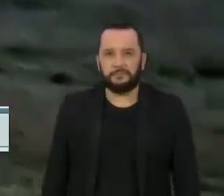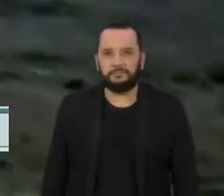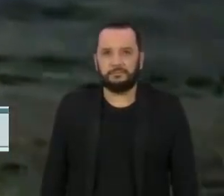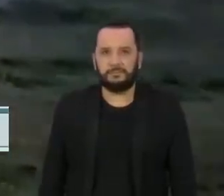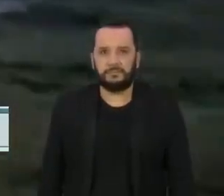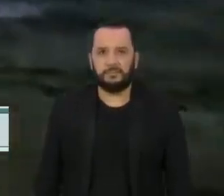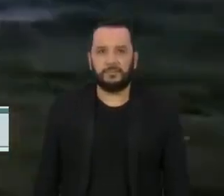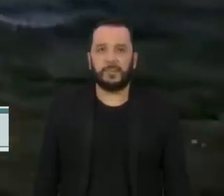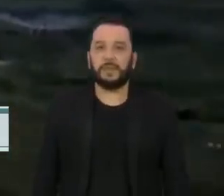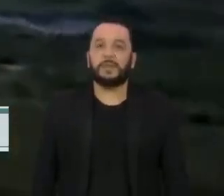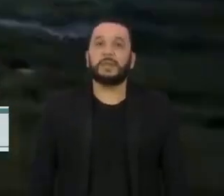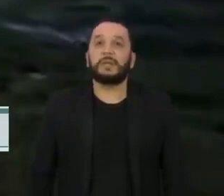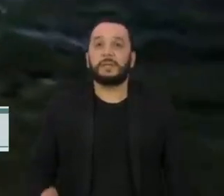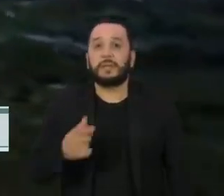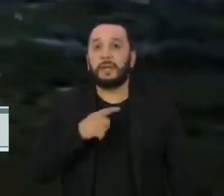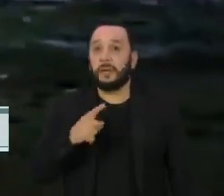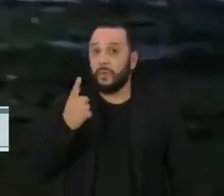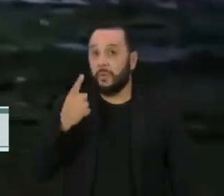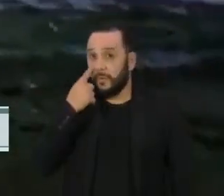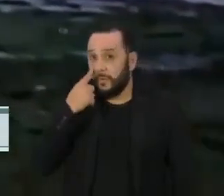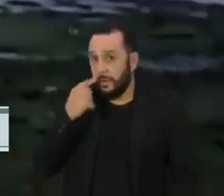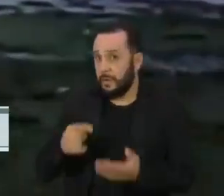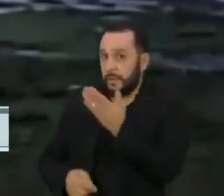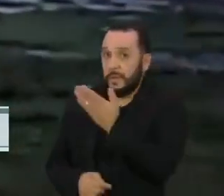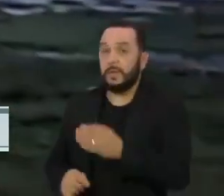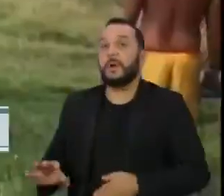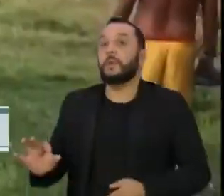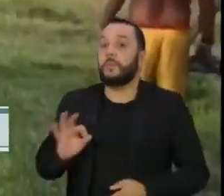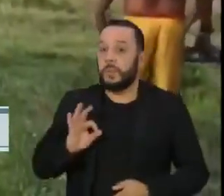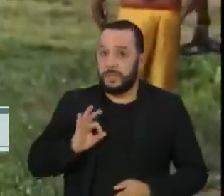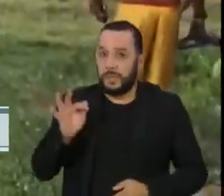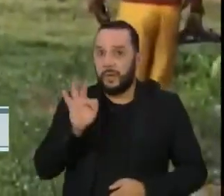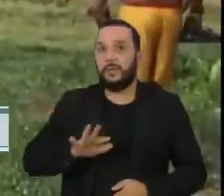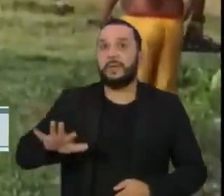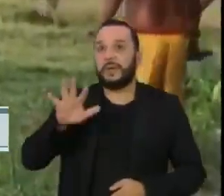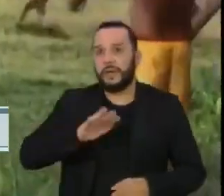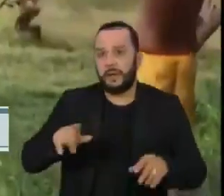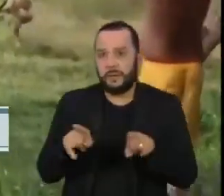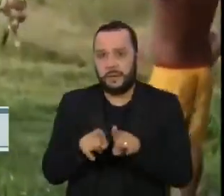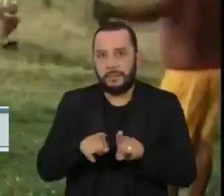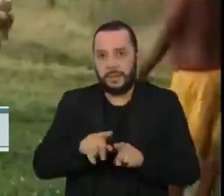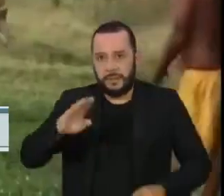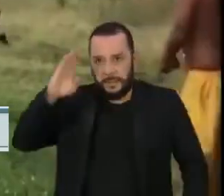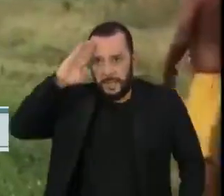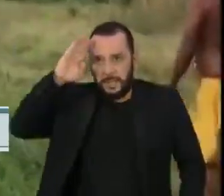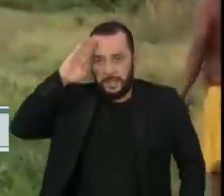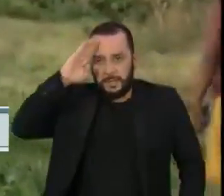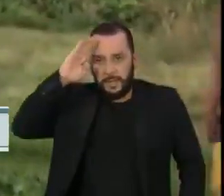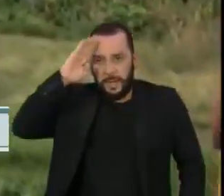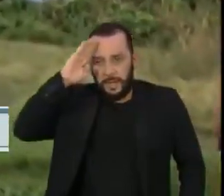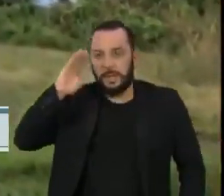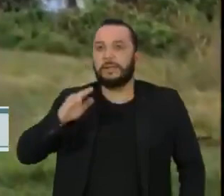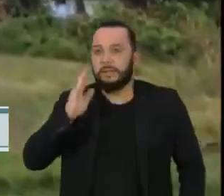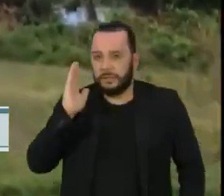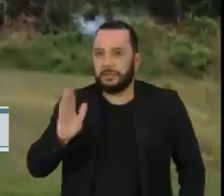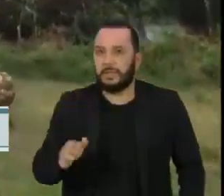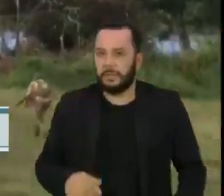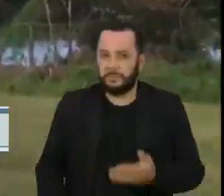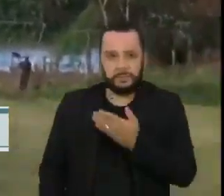Um dos ataques foi feito quando havia policiais federais e militares do exército na comunidade.